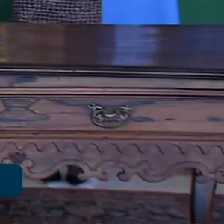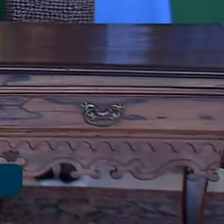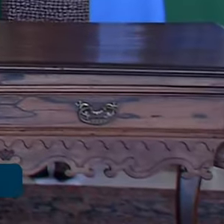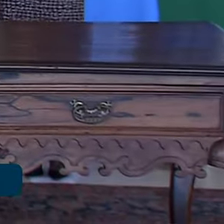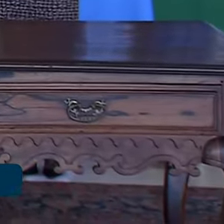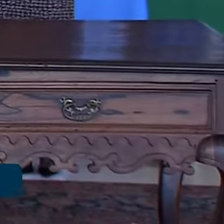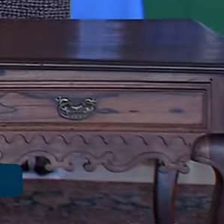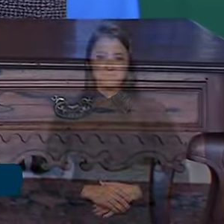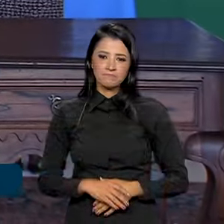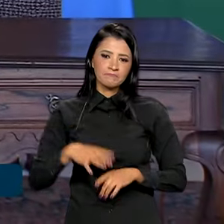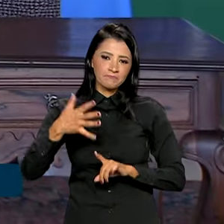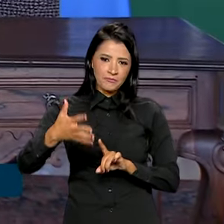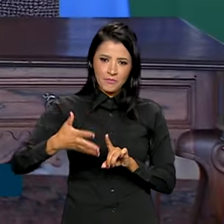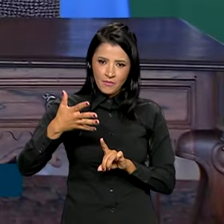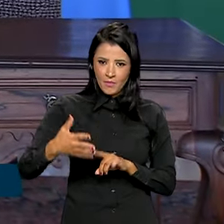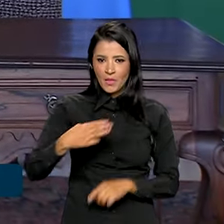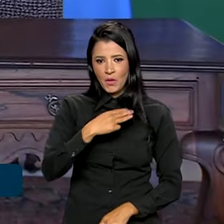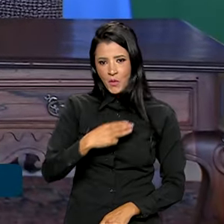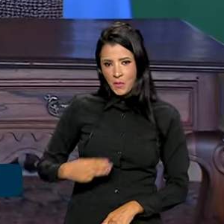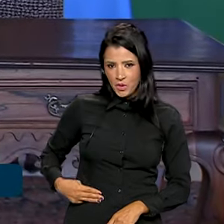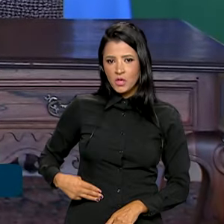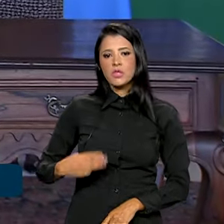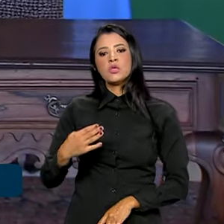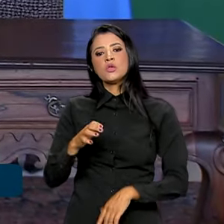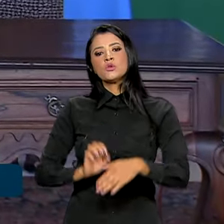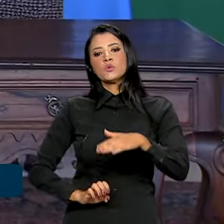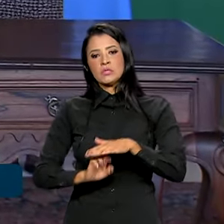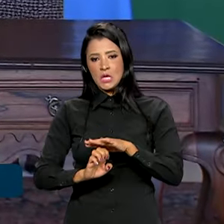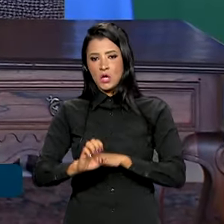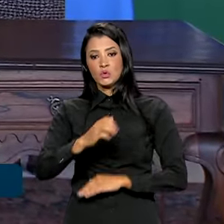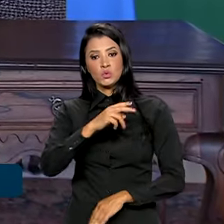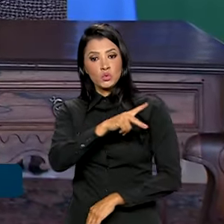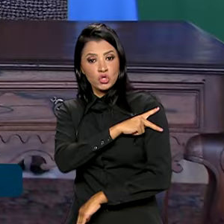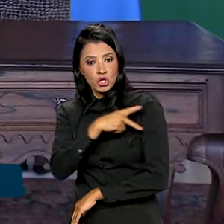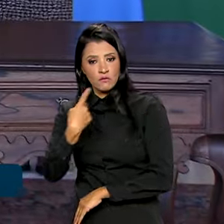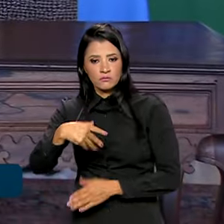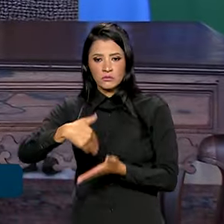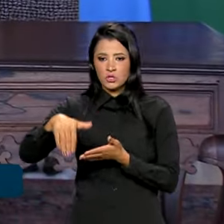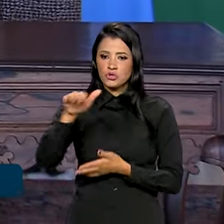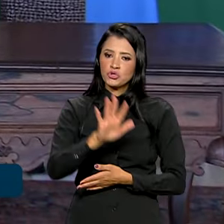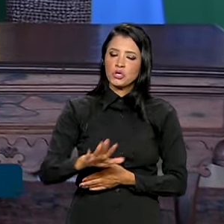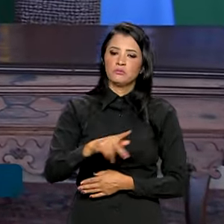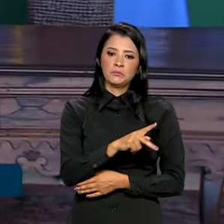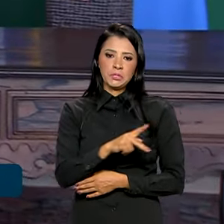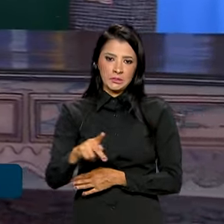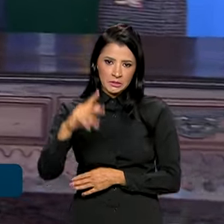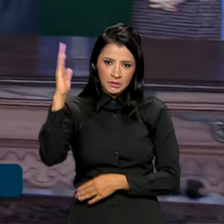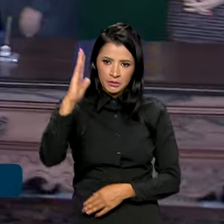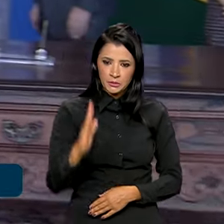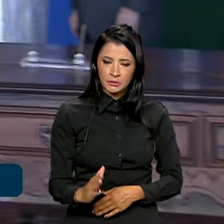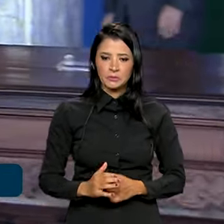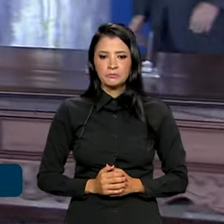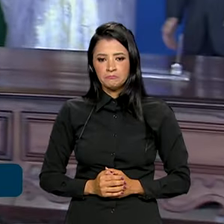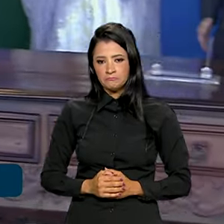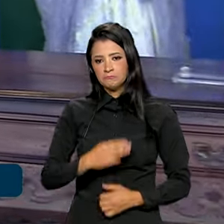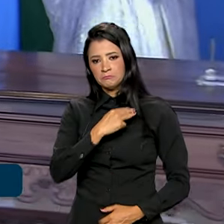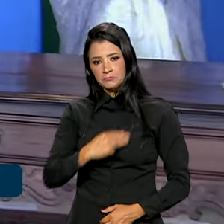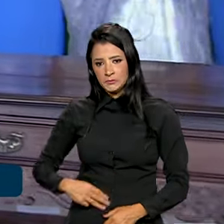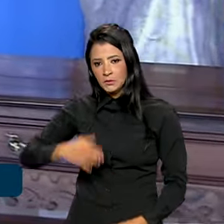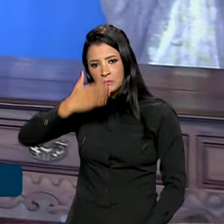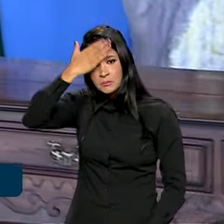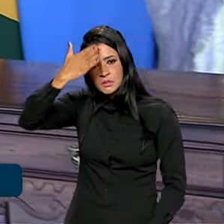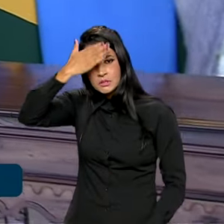Com a palavra, o ministro de Estado, chefe da Secretaria-Geral da Presidência da República, ministro Márcio